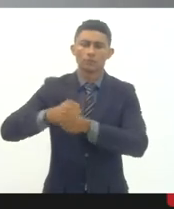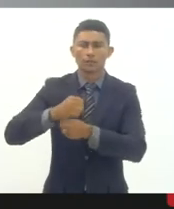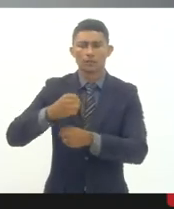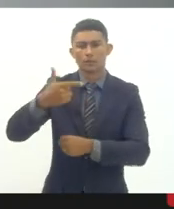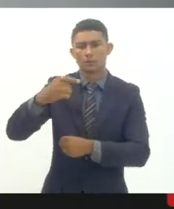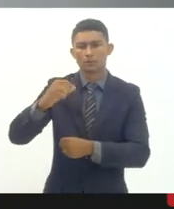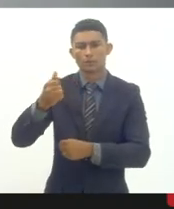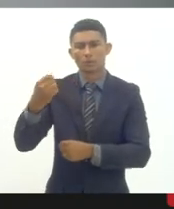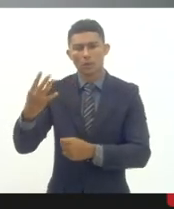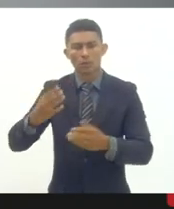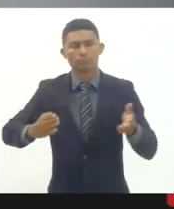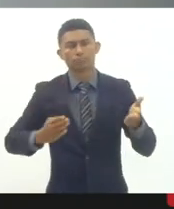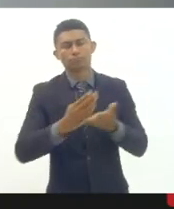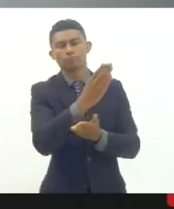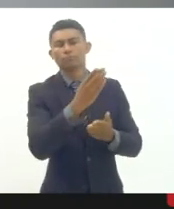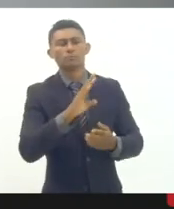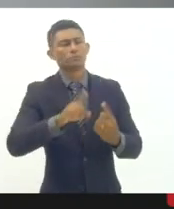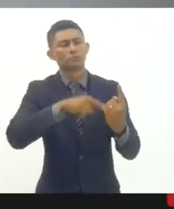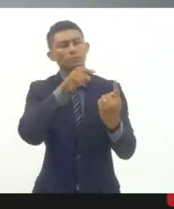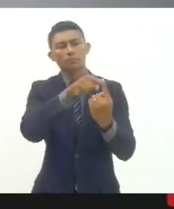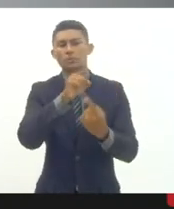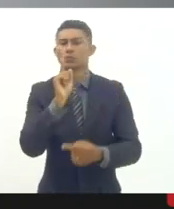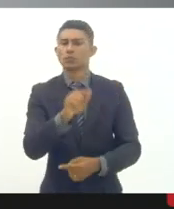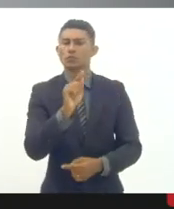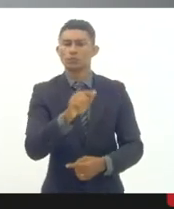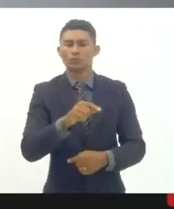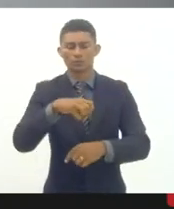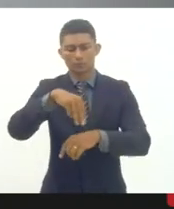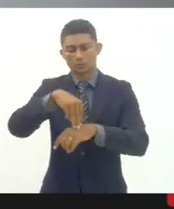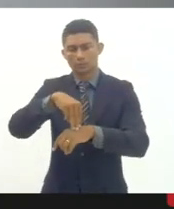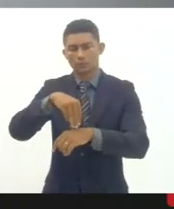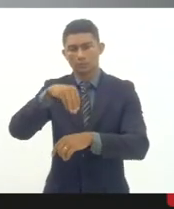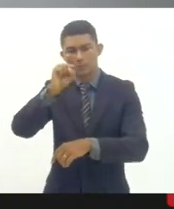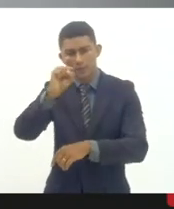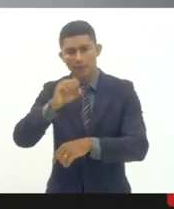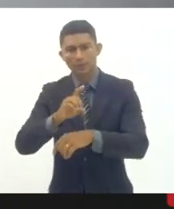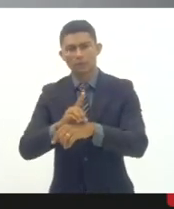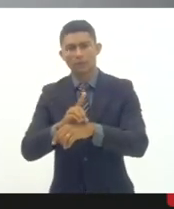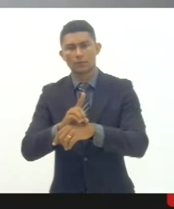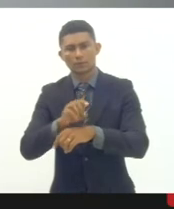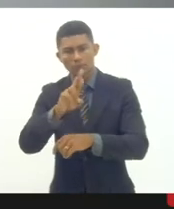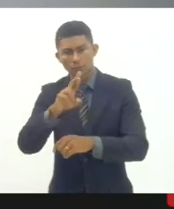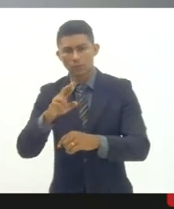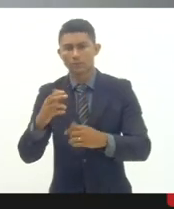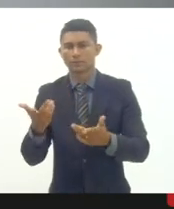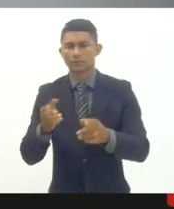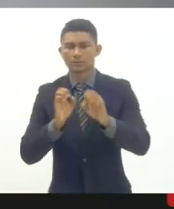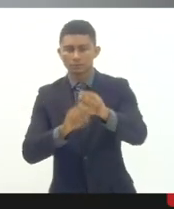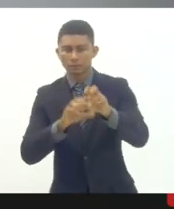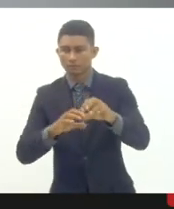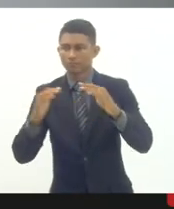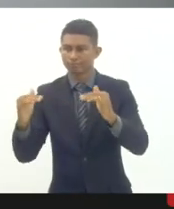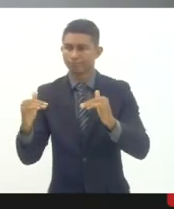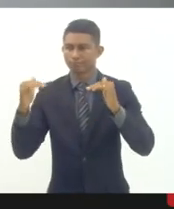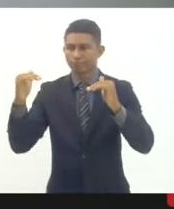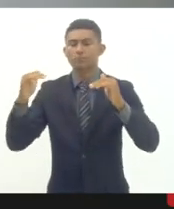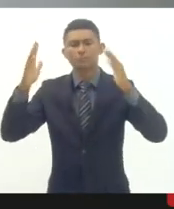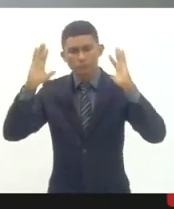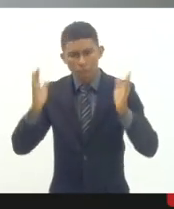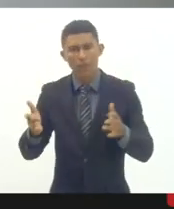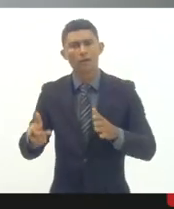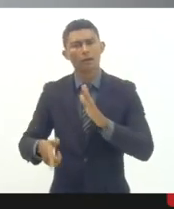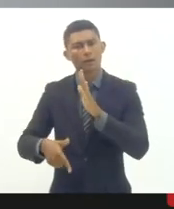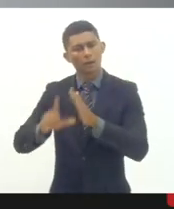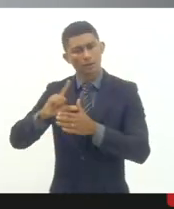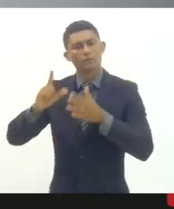metas que dizem respeito por exemplo a proporção de mestres e doutores no ensino superior que já era algo que a gente alcançava de